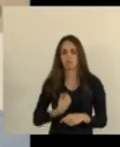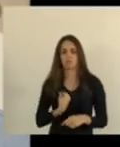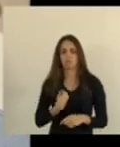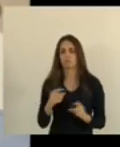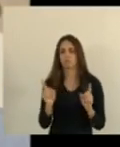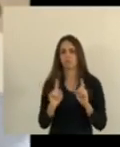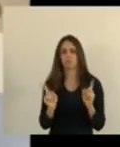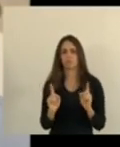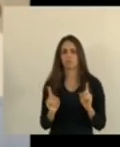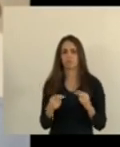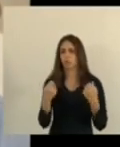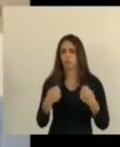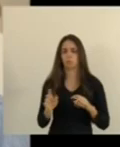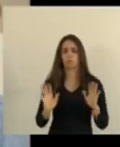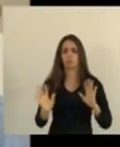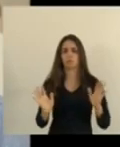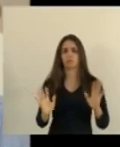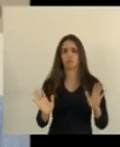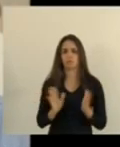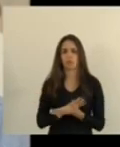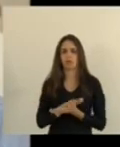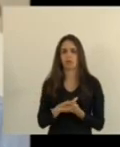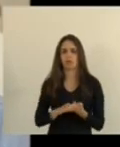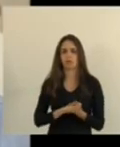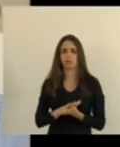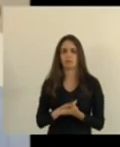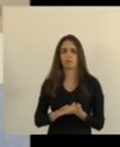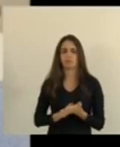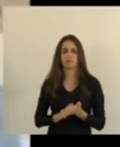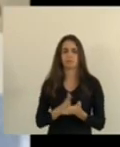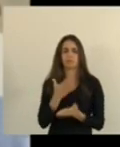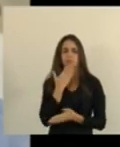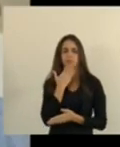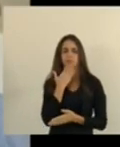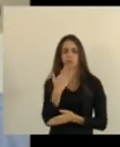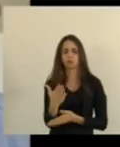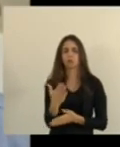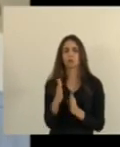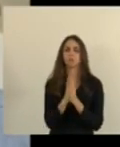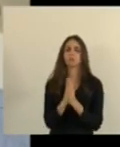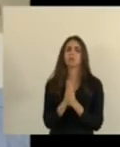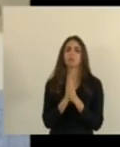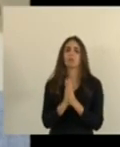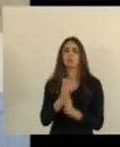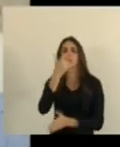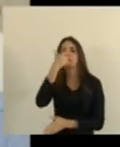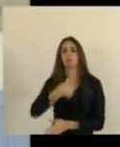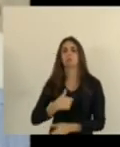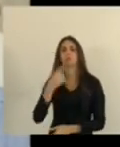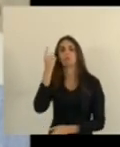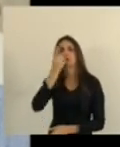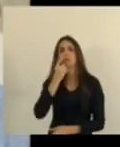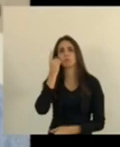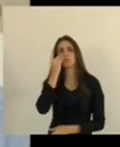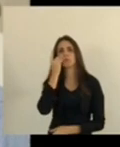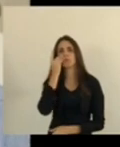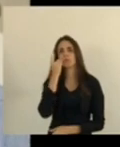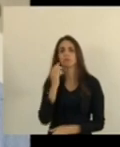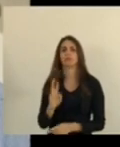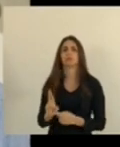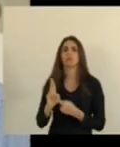eu não preciso comparecer estou apenas pedindo como deputado como